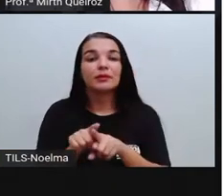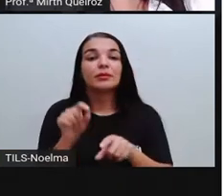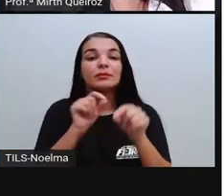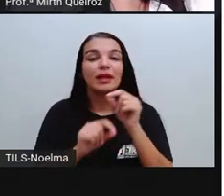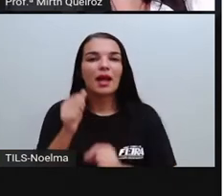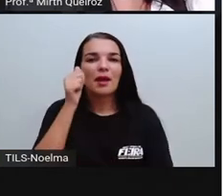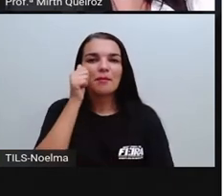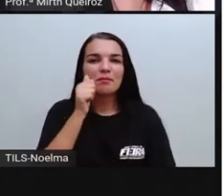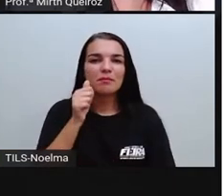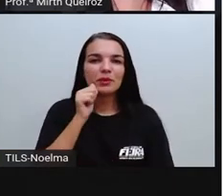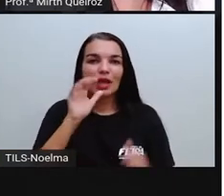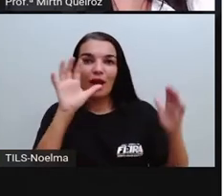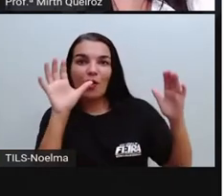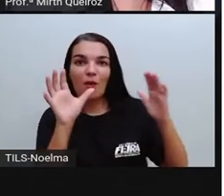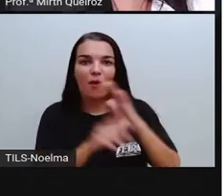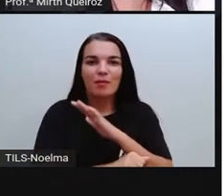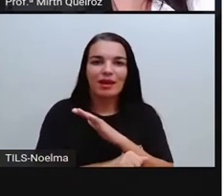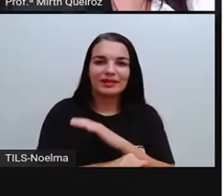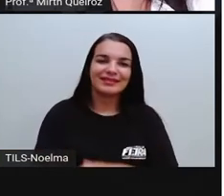Roubada.